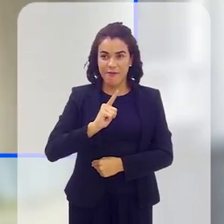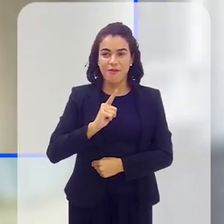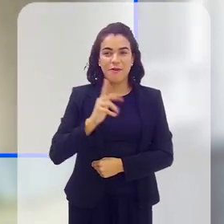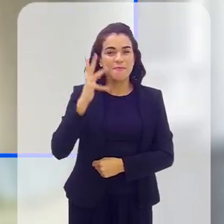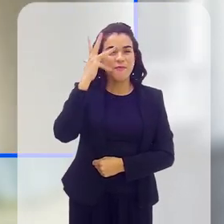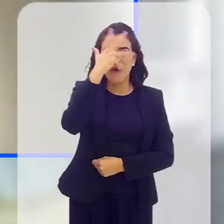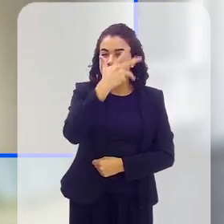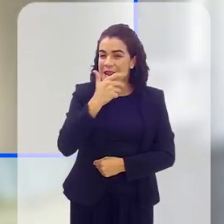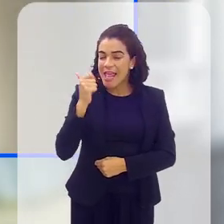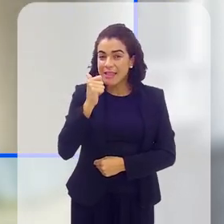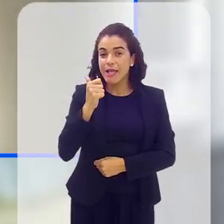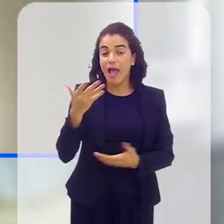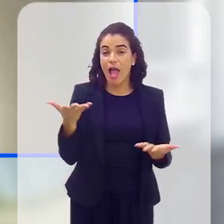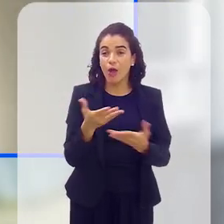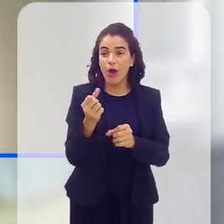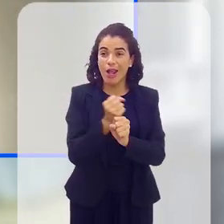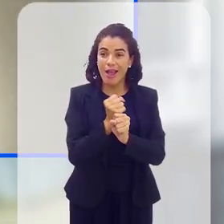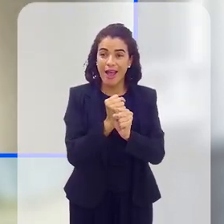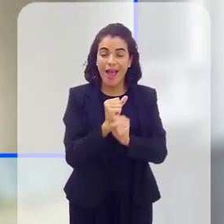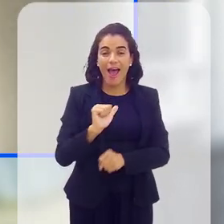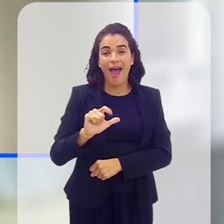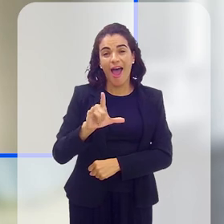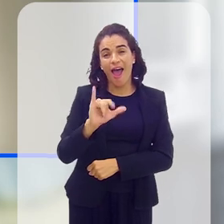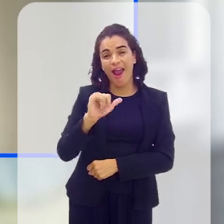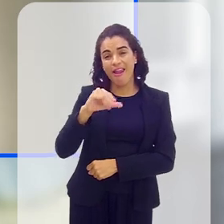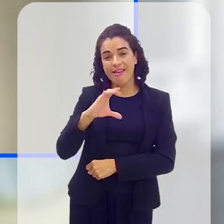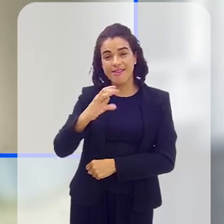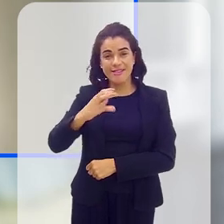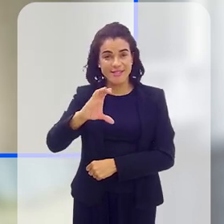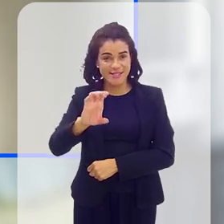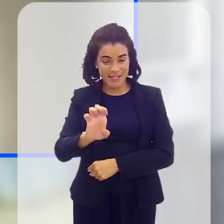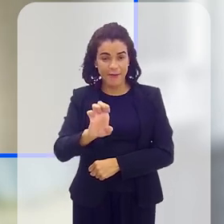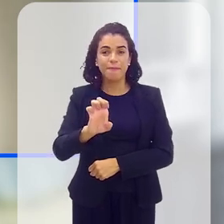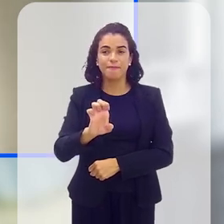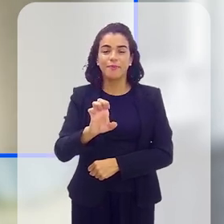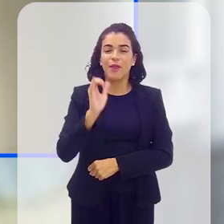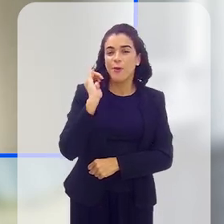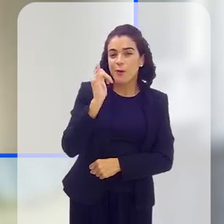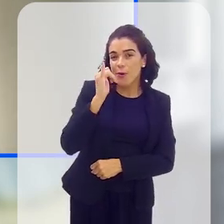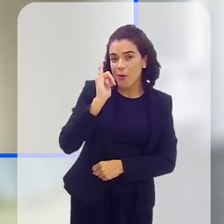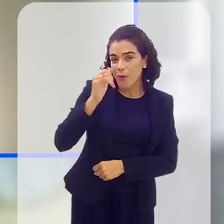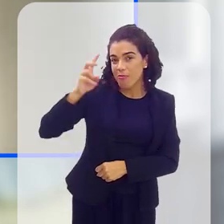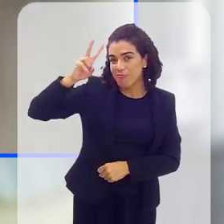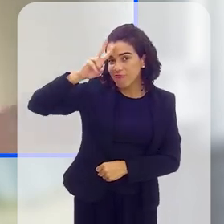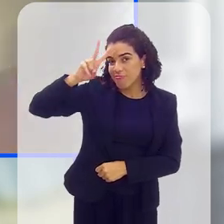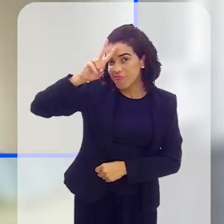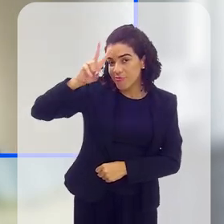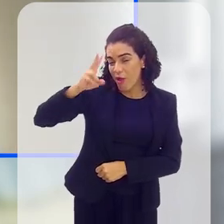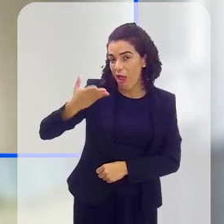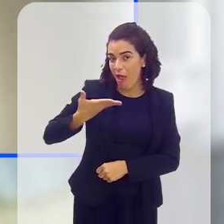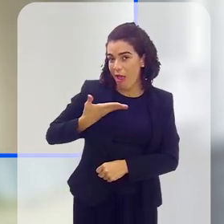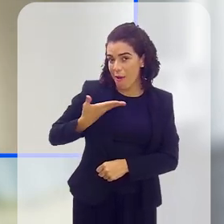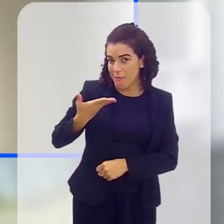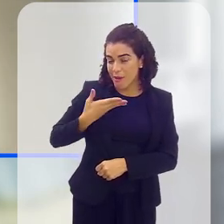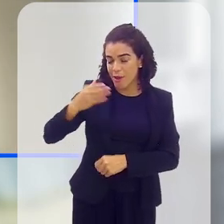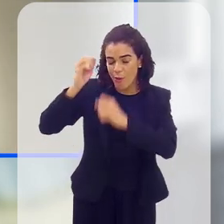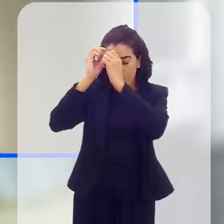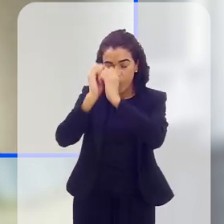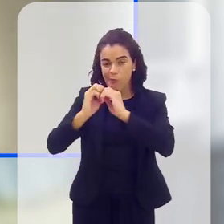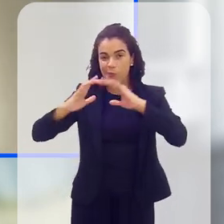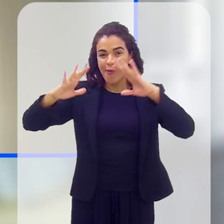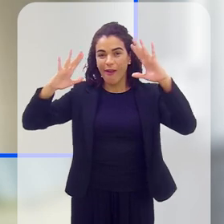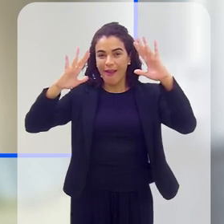incrível também. Esse ano é a Liz, que conta uma história linda de um amiguinho dela, imaginário.